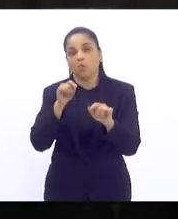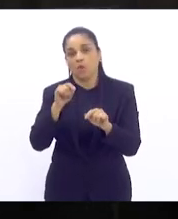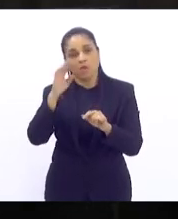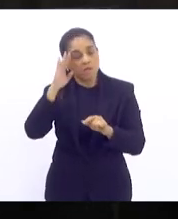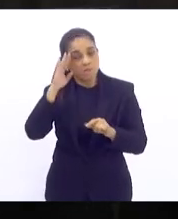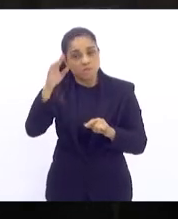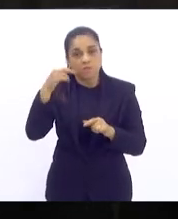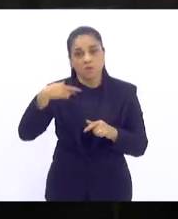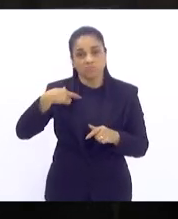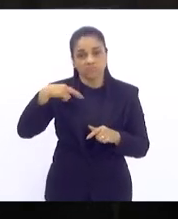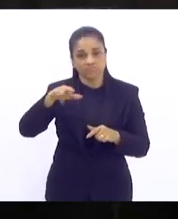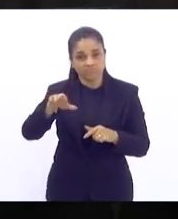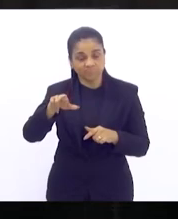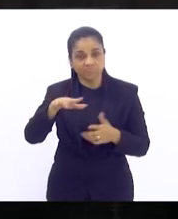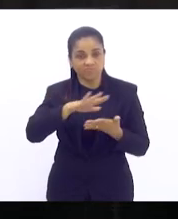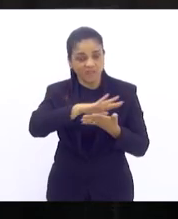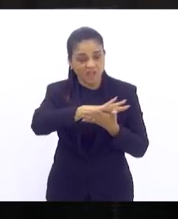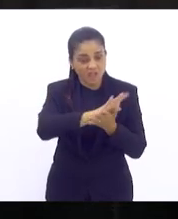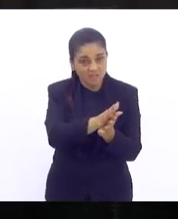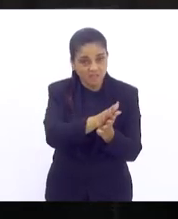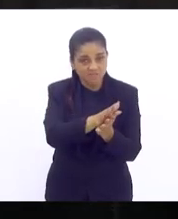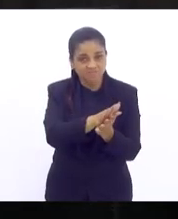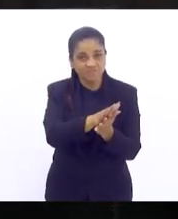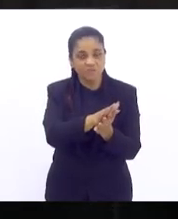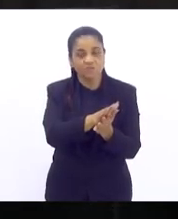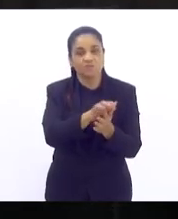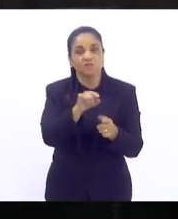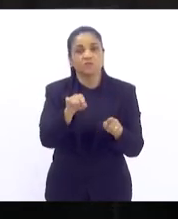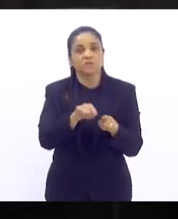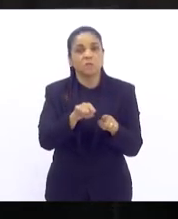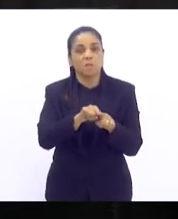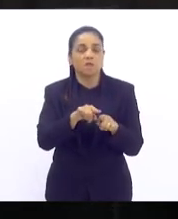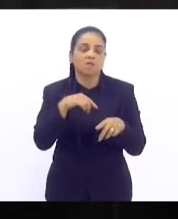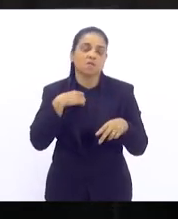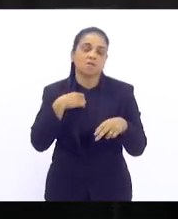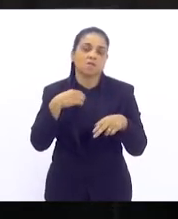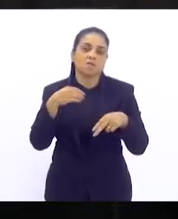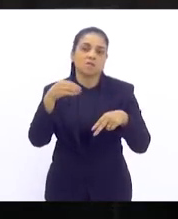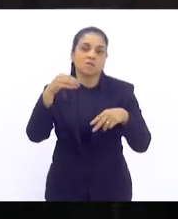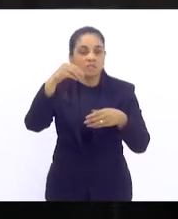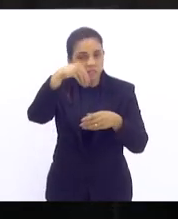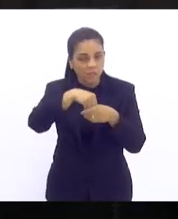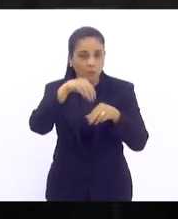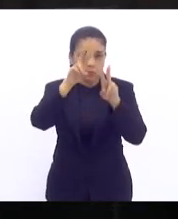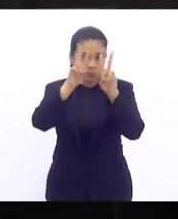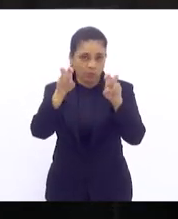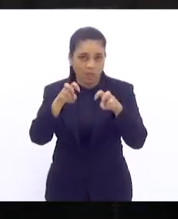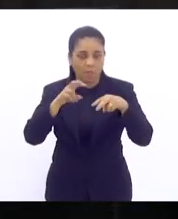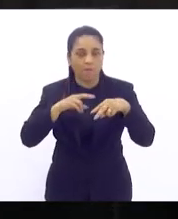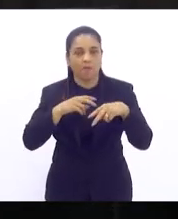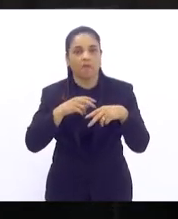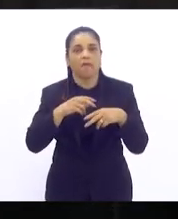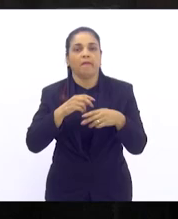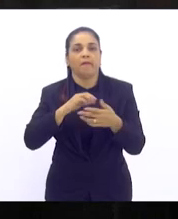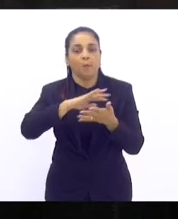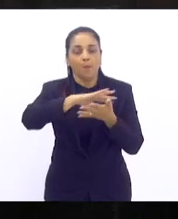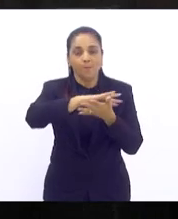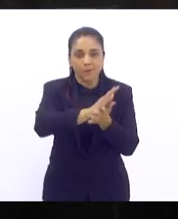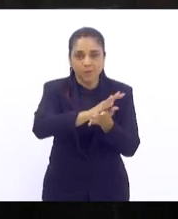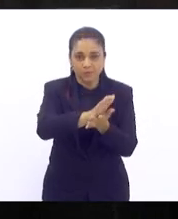religiosa mas o racismo religioso traz a questão racial para dentro desse tema é verdade